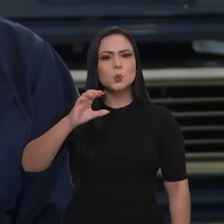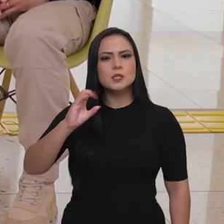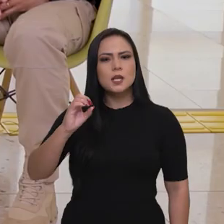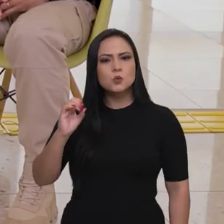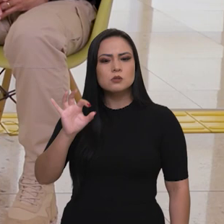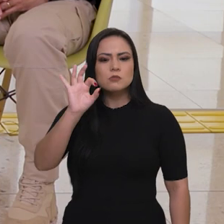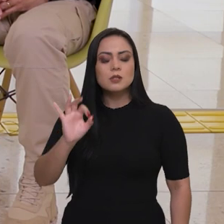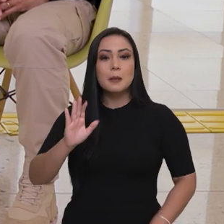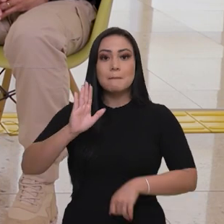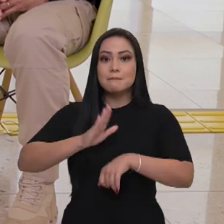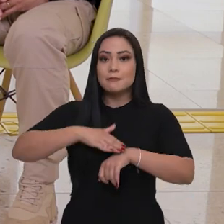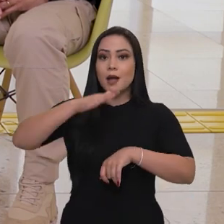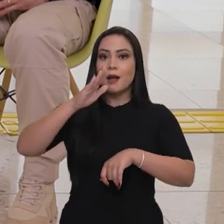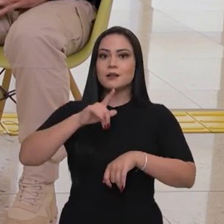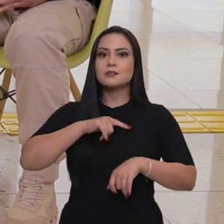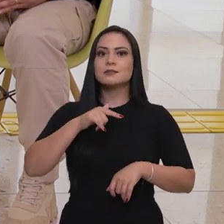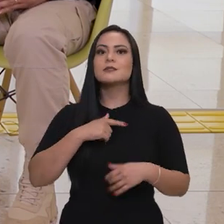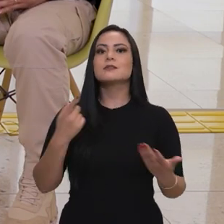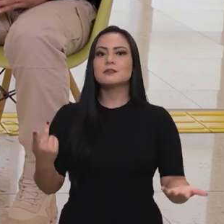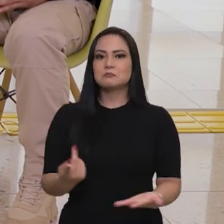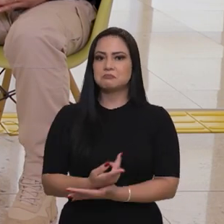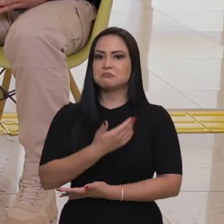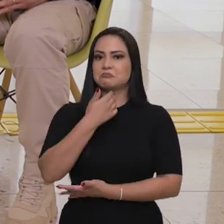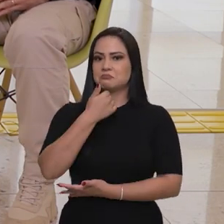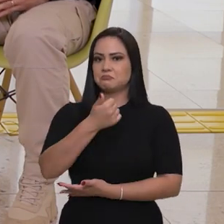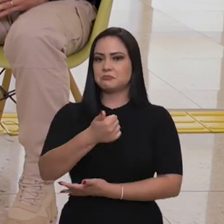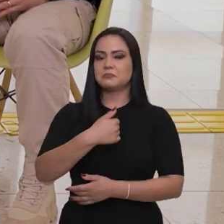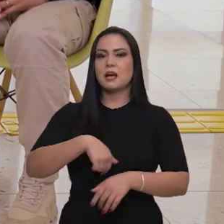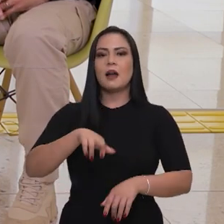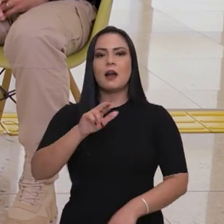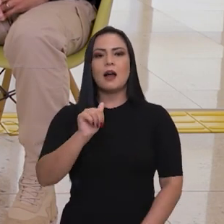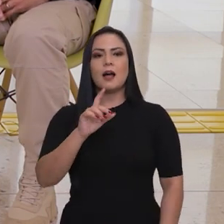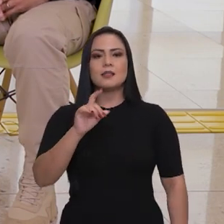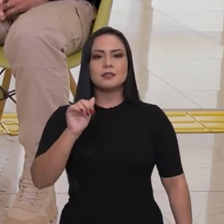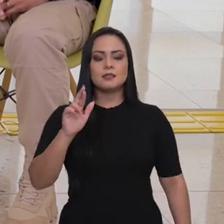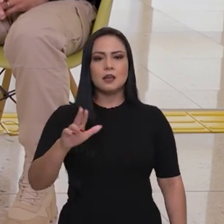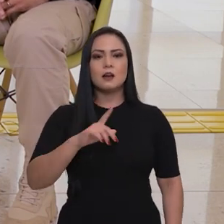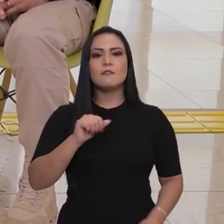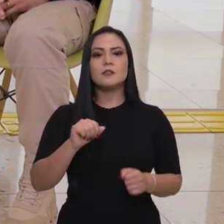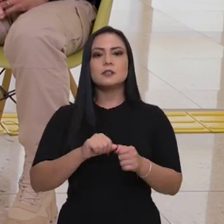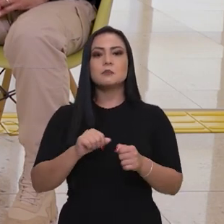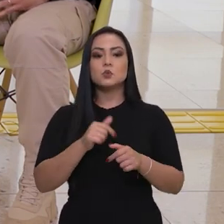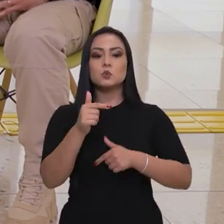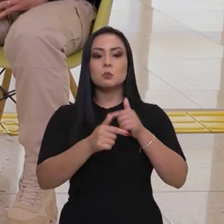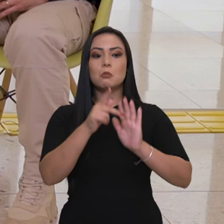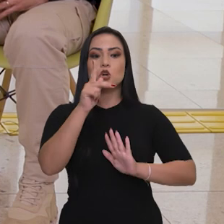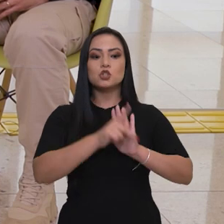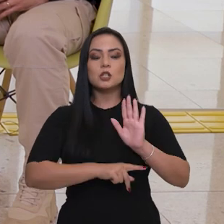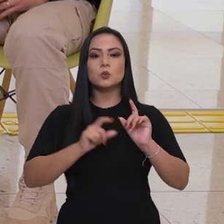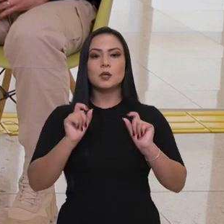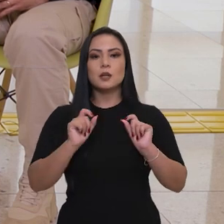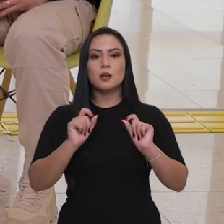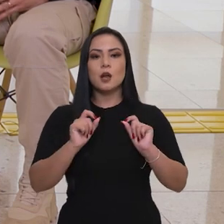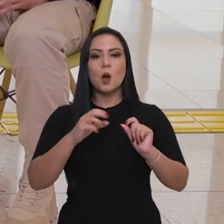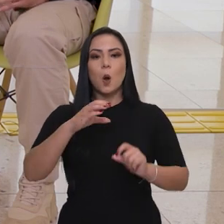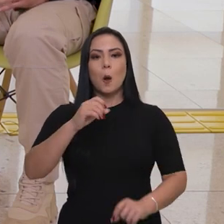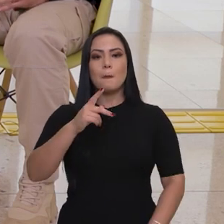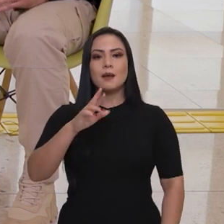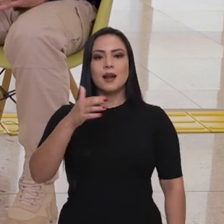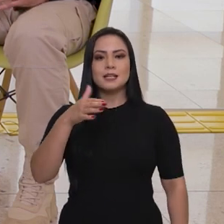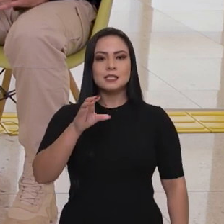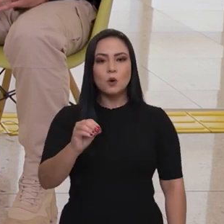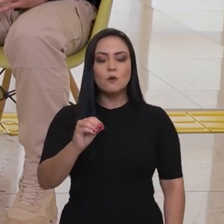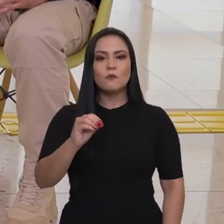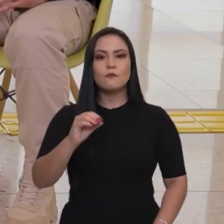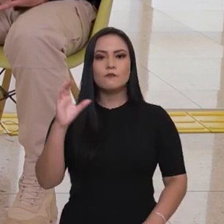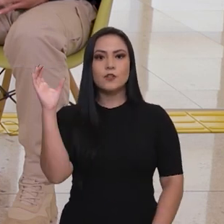Temos feito uma operação chamada Operação Velocidade Máxima, se eu não